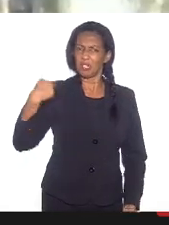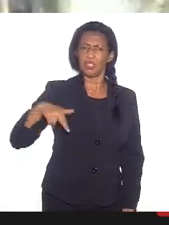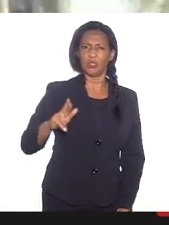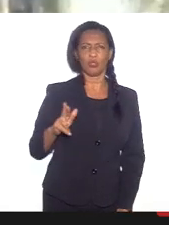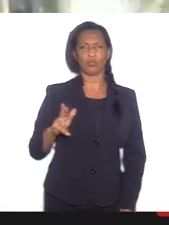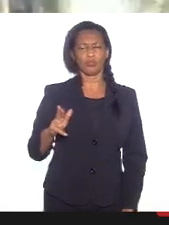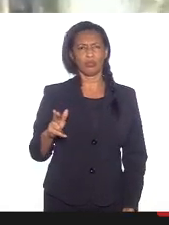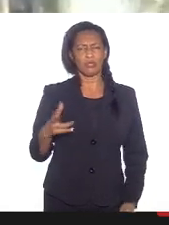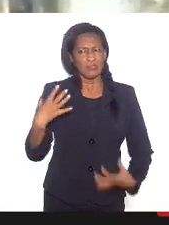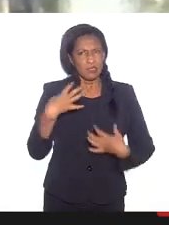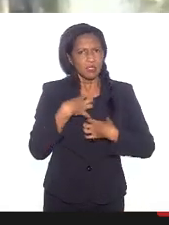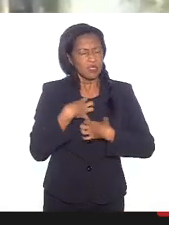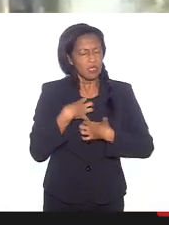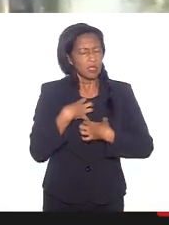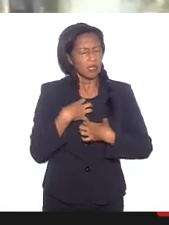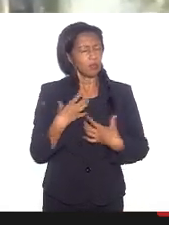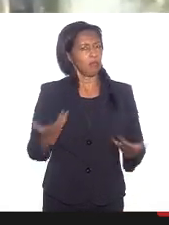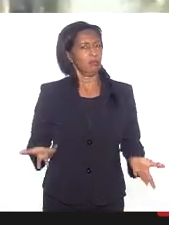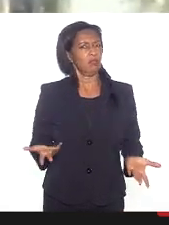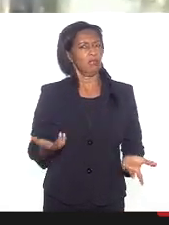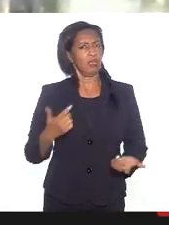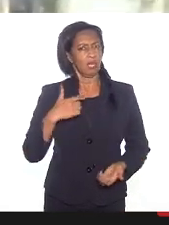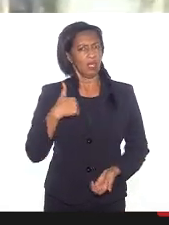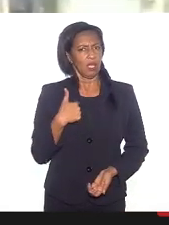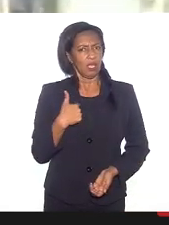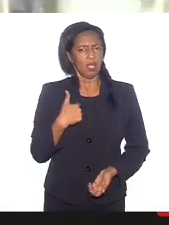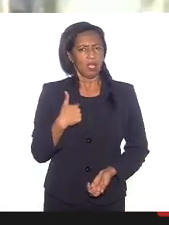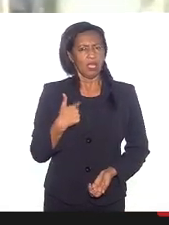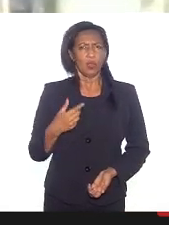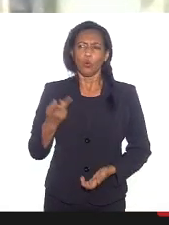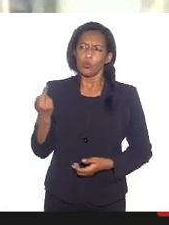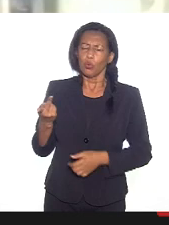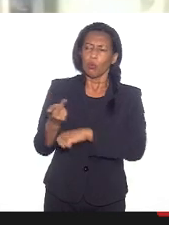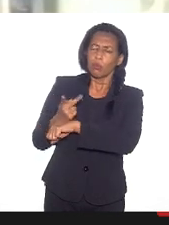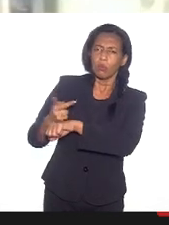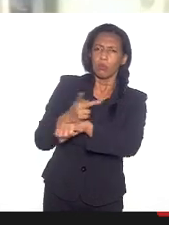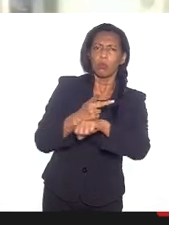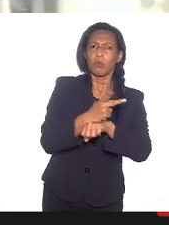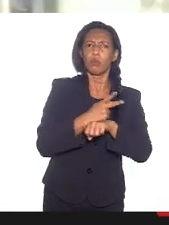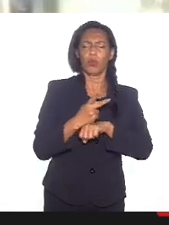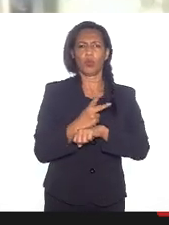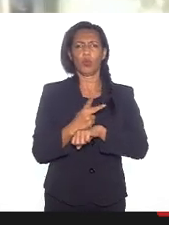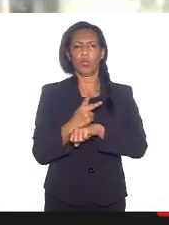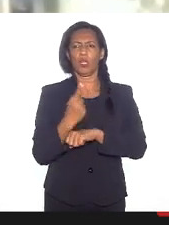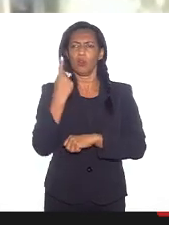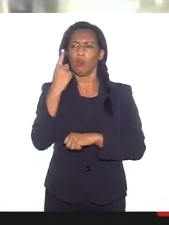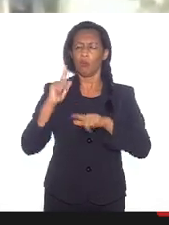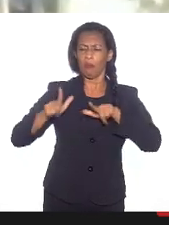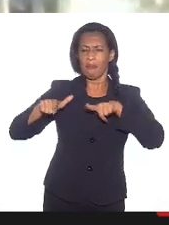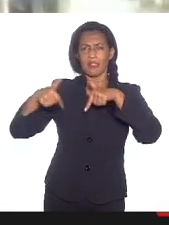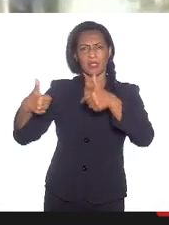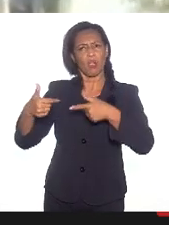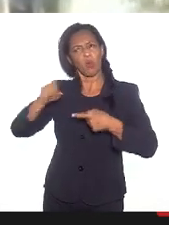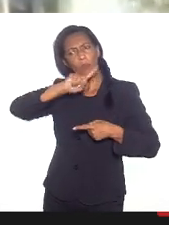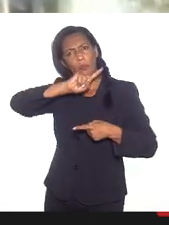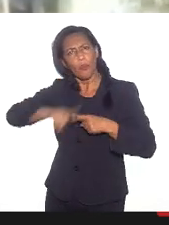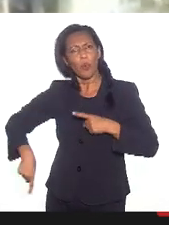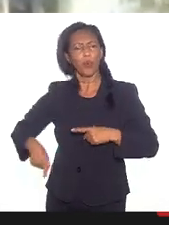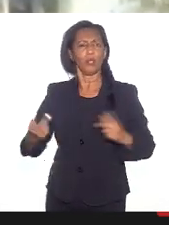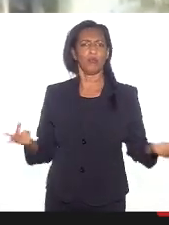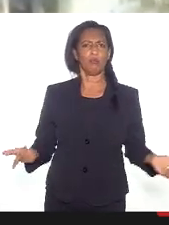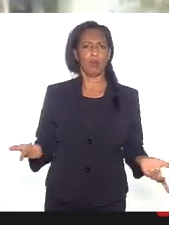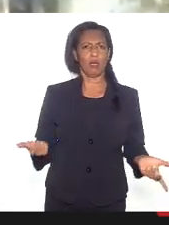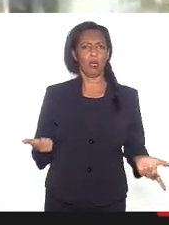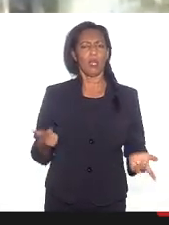Então, a gente está realmente buscando algo que coiba esse tipo de coisa. É por isso que eu procuro